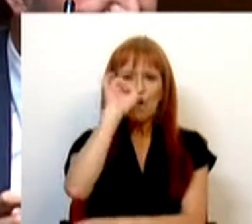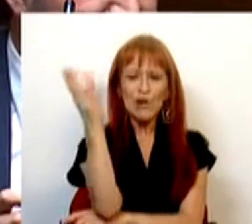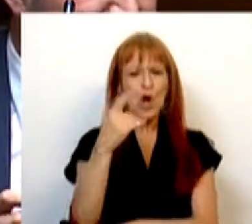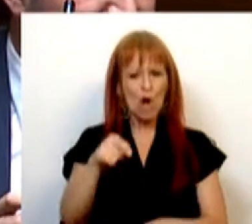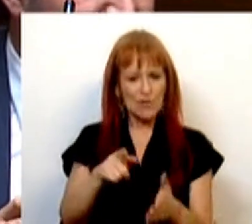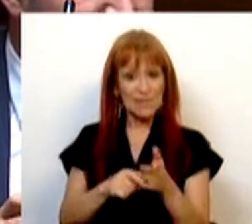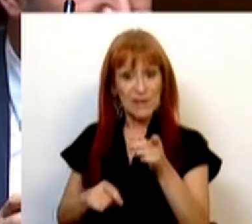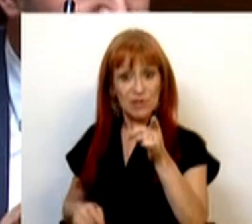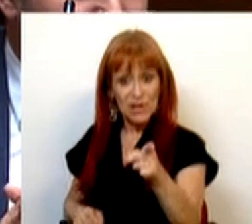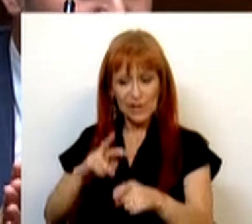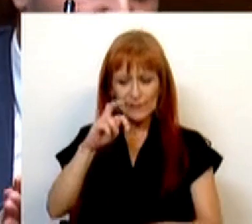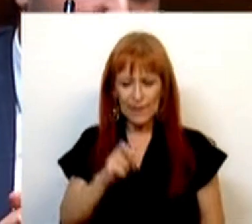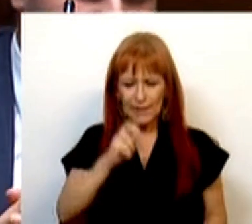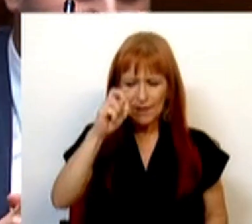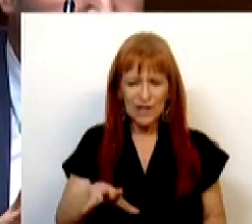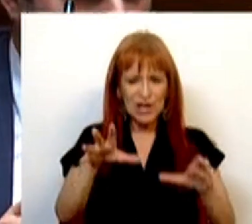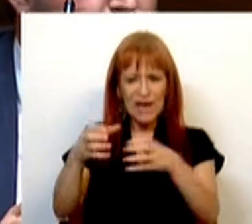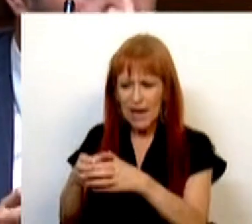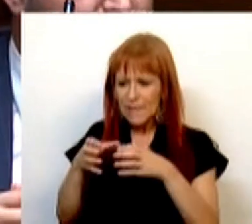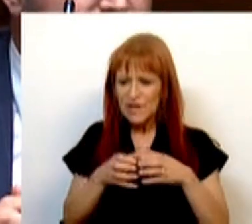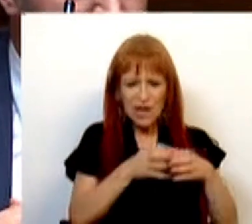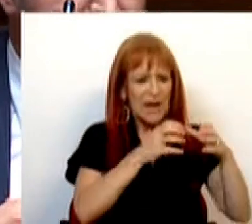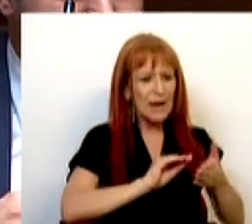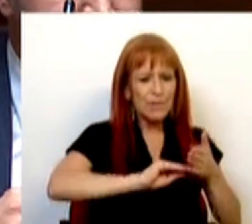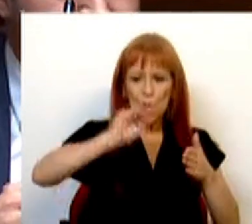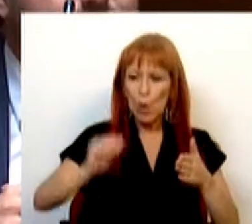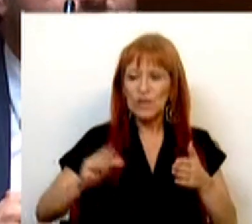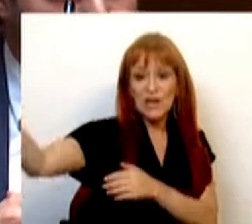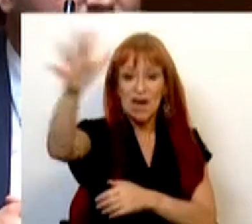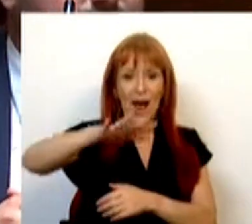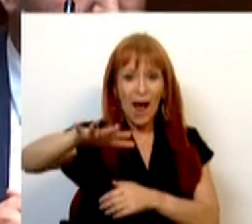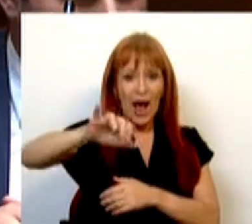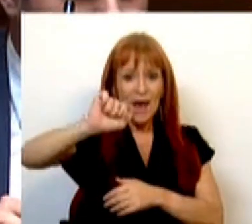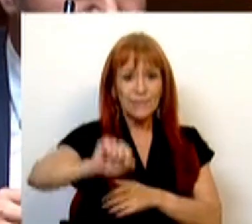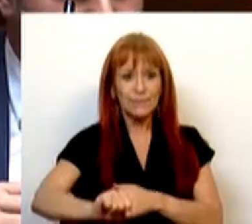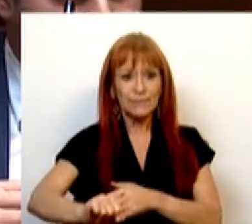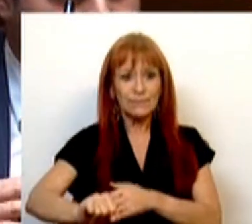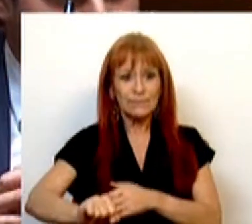nós precisamos. 33 equipas contratadas na área. Muito obrigado.